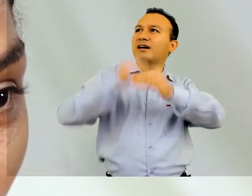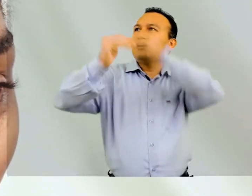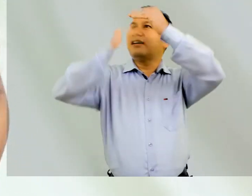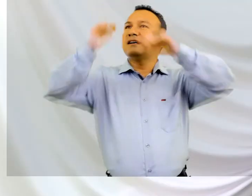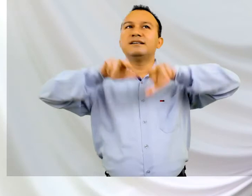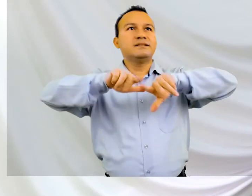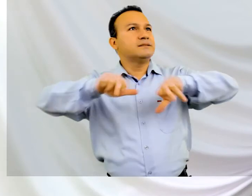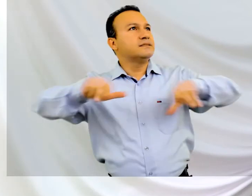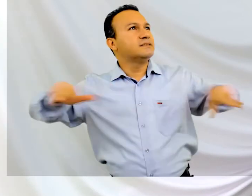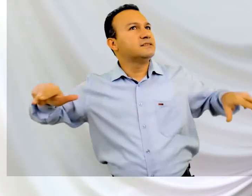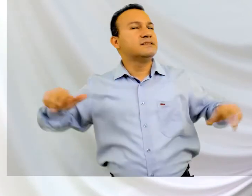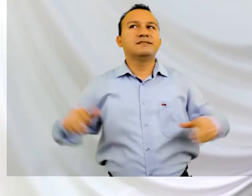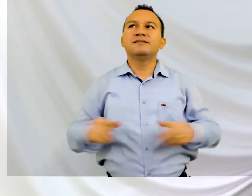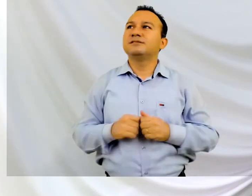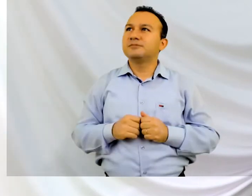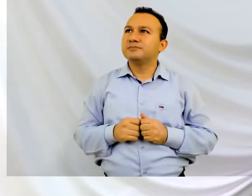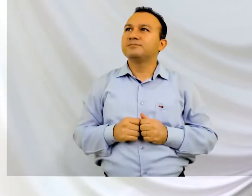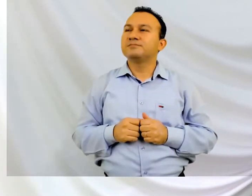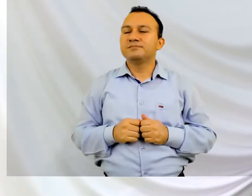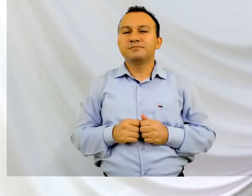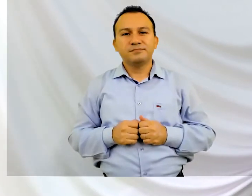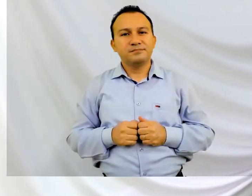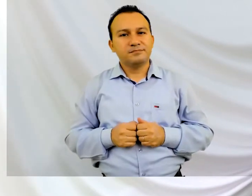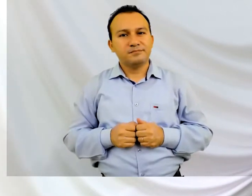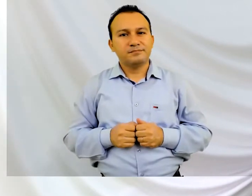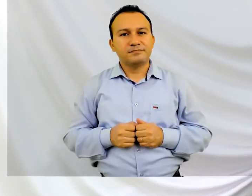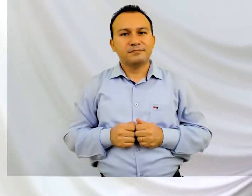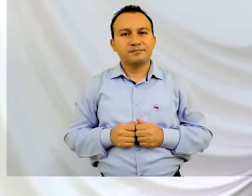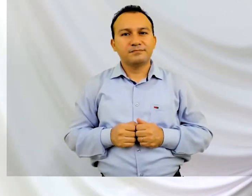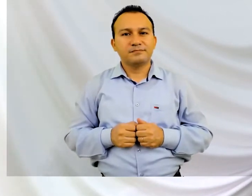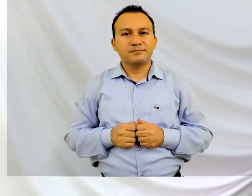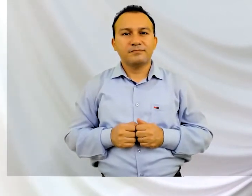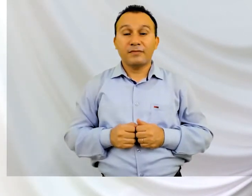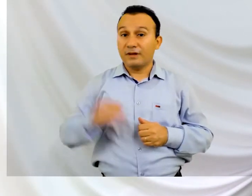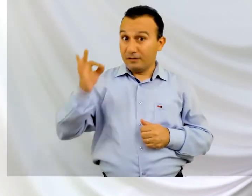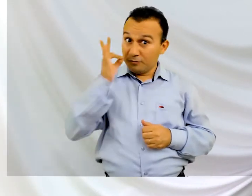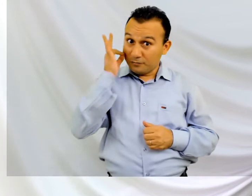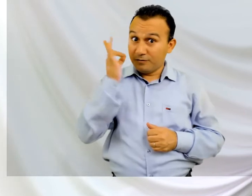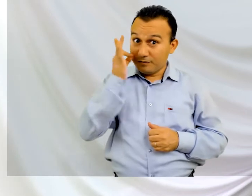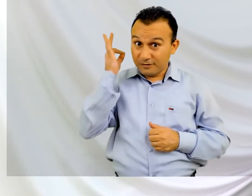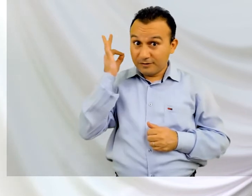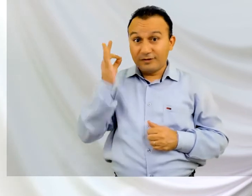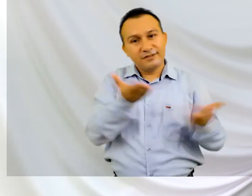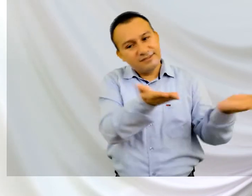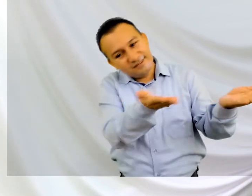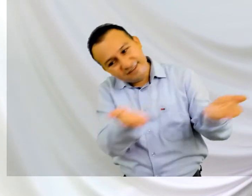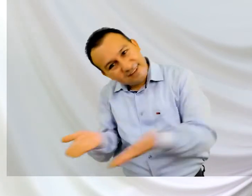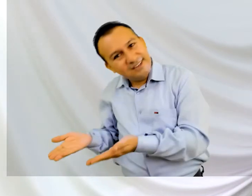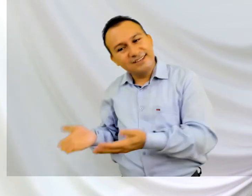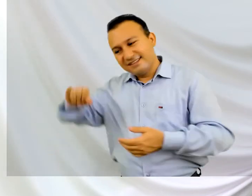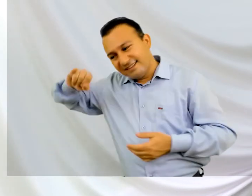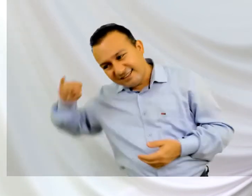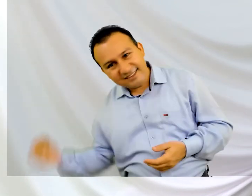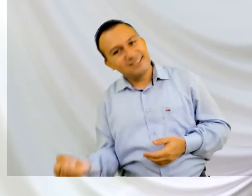forma geral. Aproveitem, aproveitem a UFMT. Eu aproveitei, estou aproveitando, mas eu